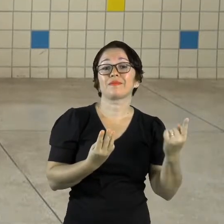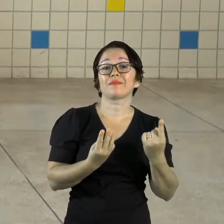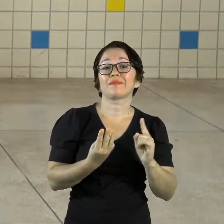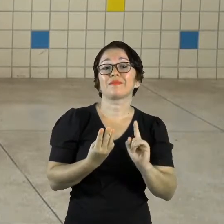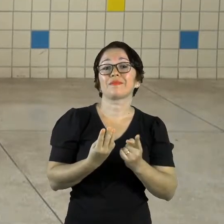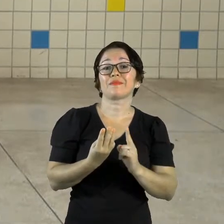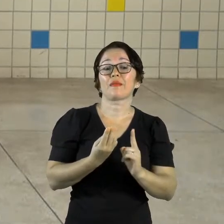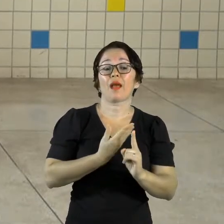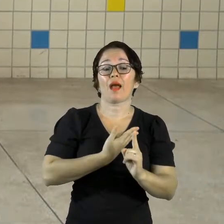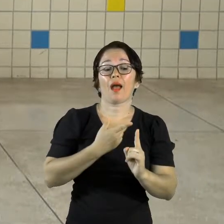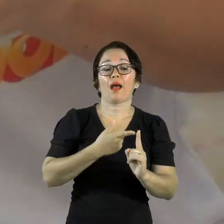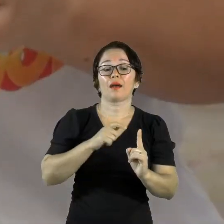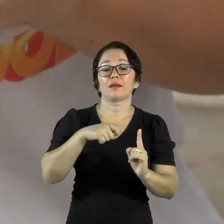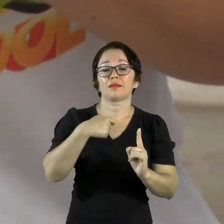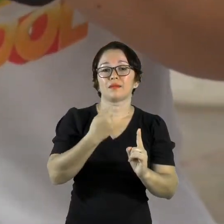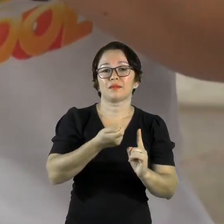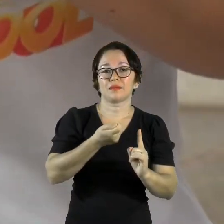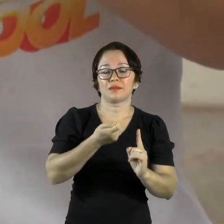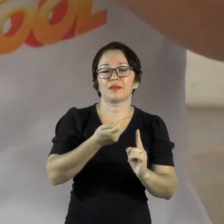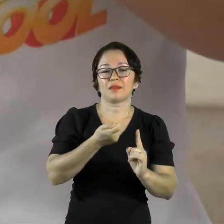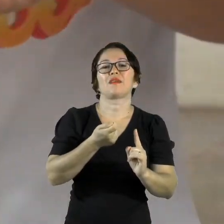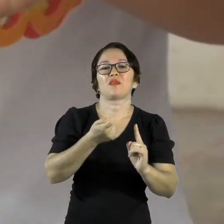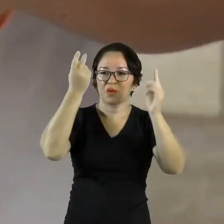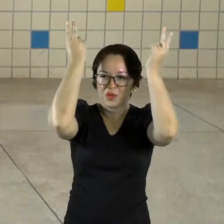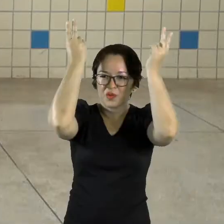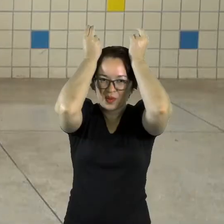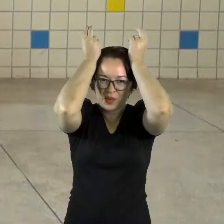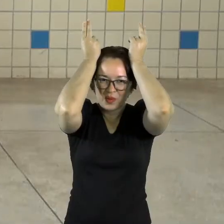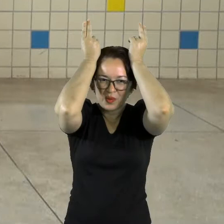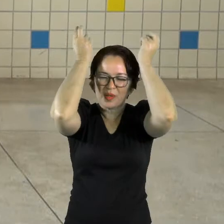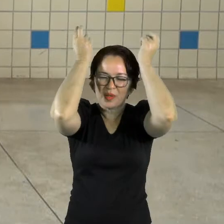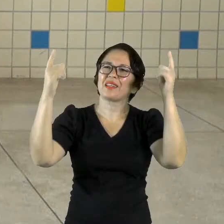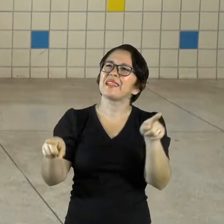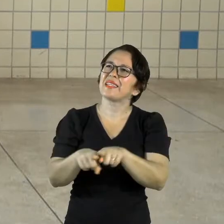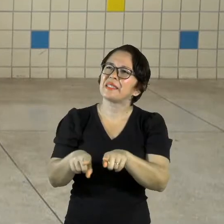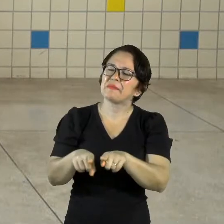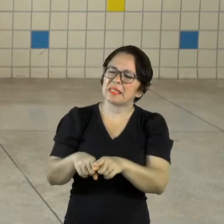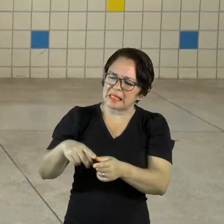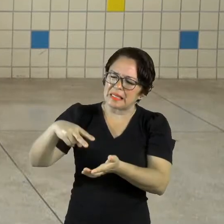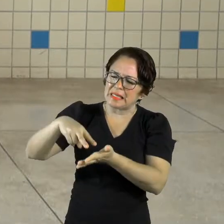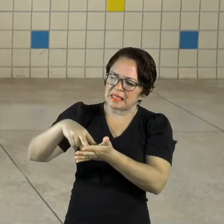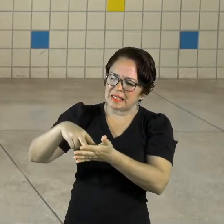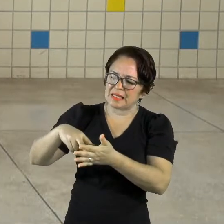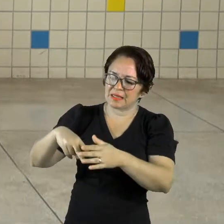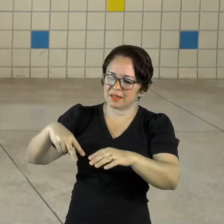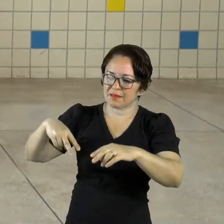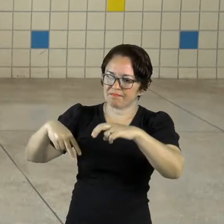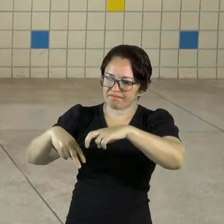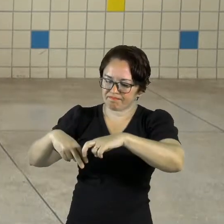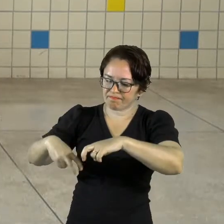coelho. O coelho também tentou pegar o bolo, pulou então na costa do